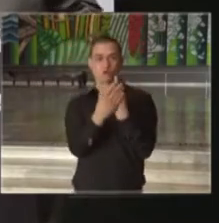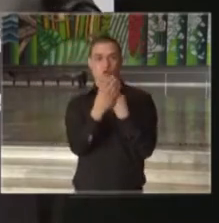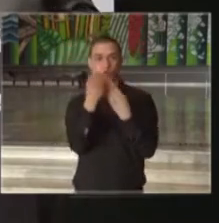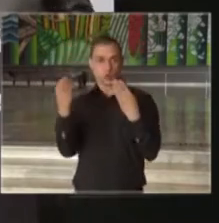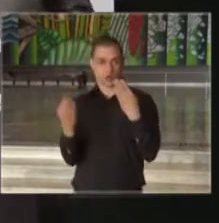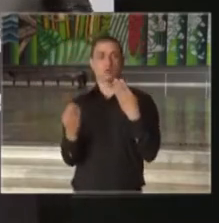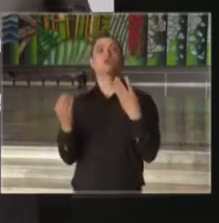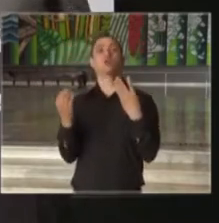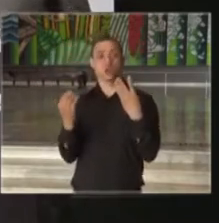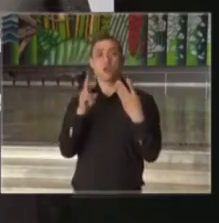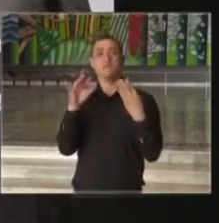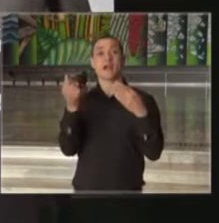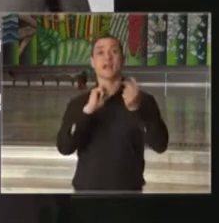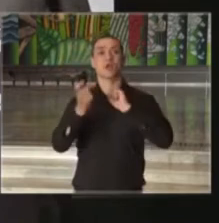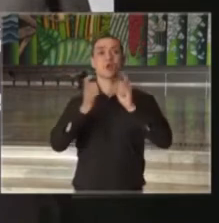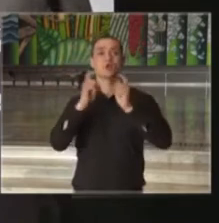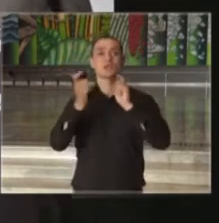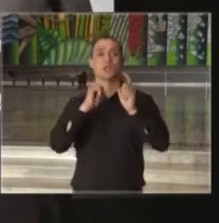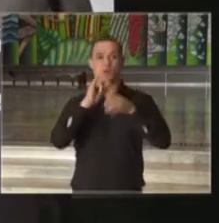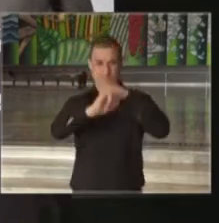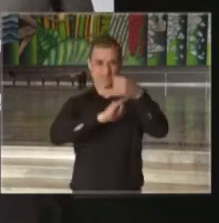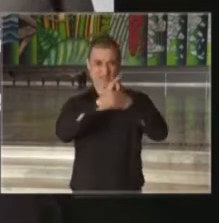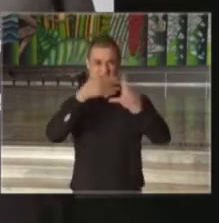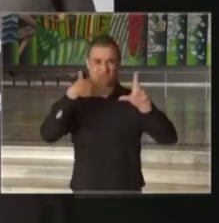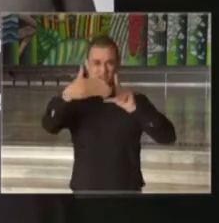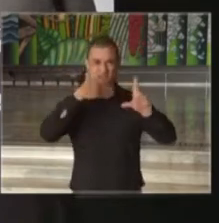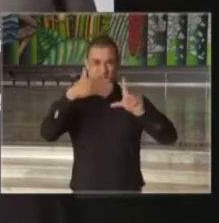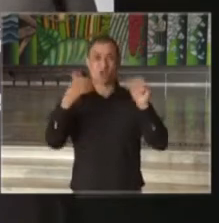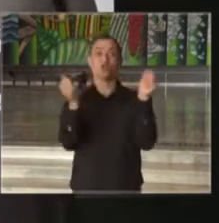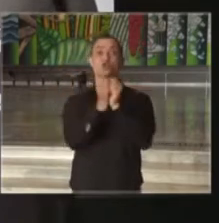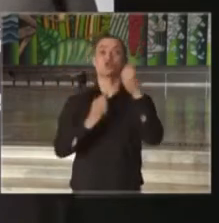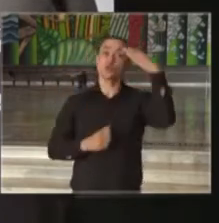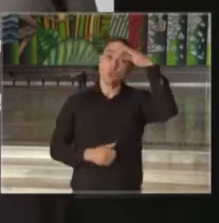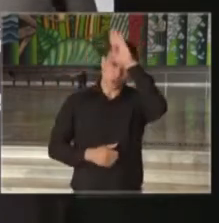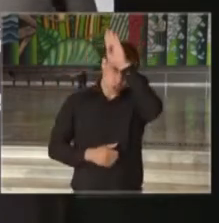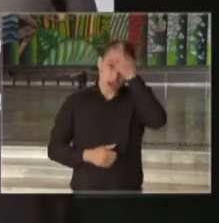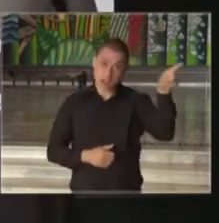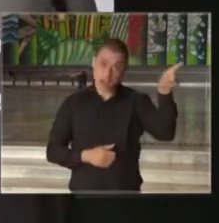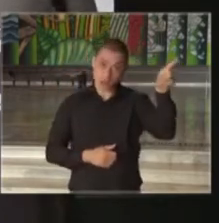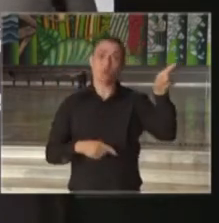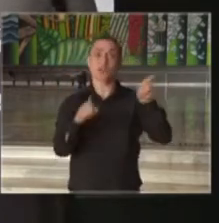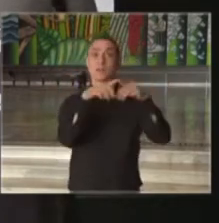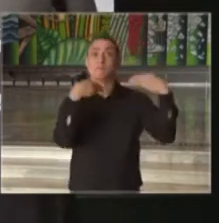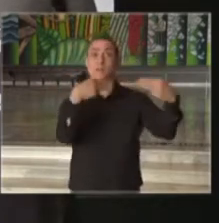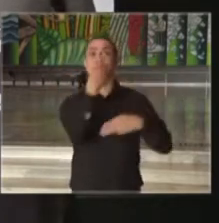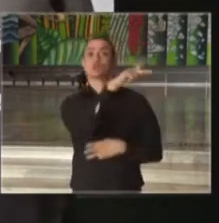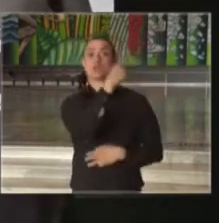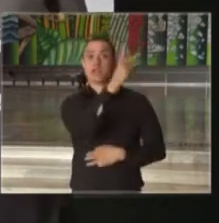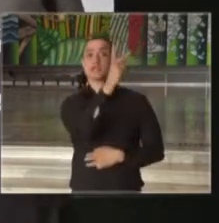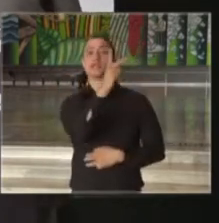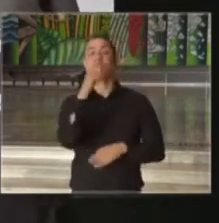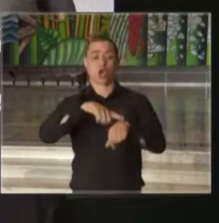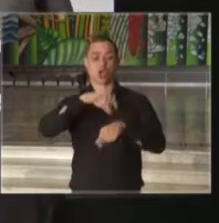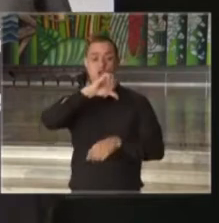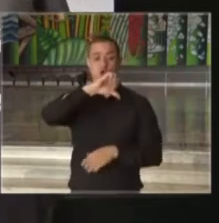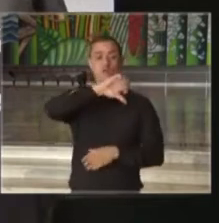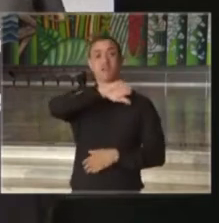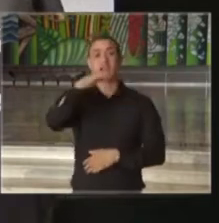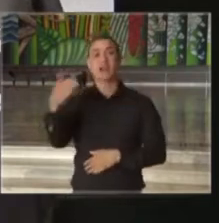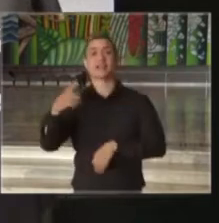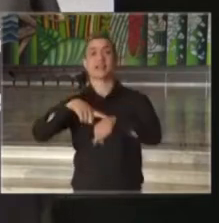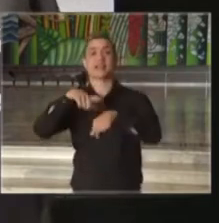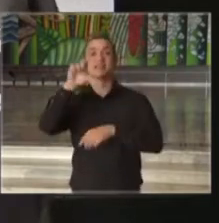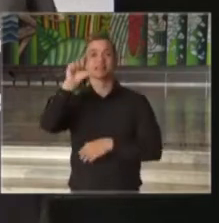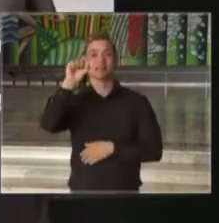estarão em reunião virtual com o presidente Jair Bolsonaro e os seus ministros, das 9 às 10